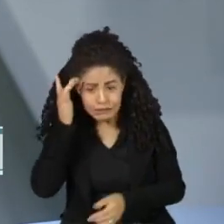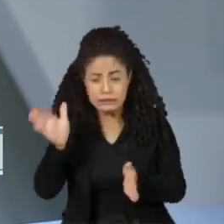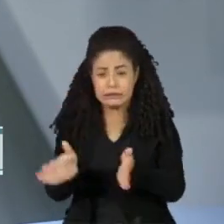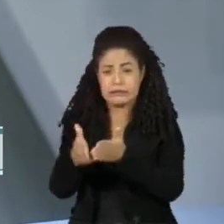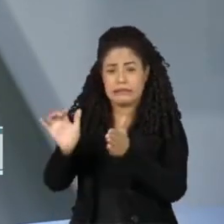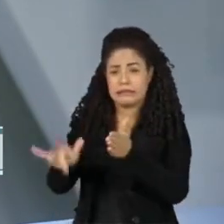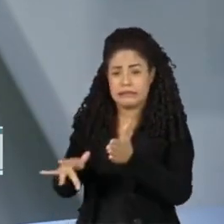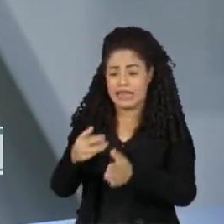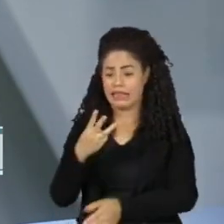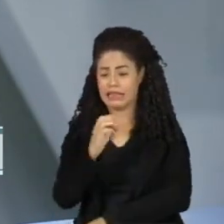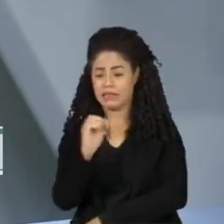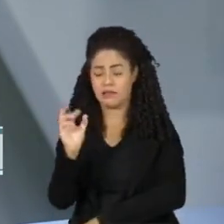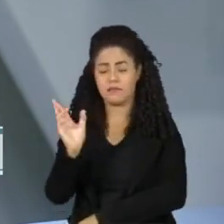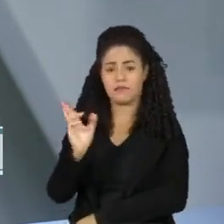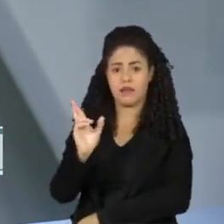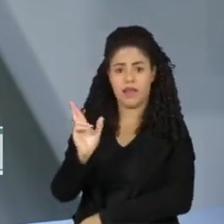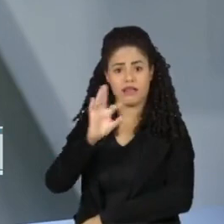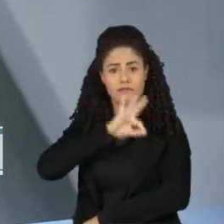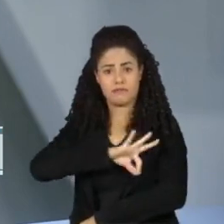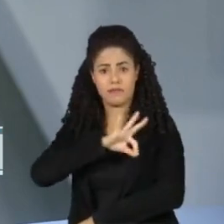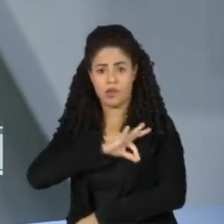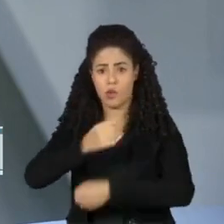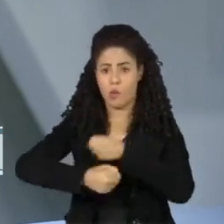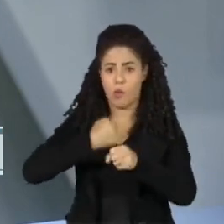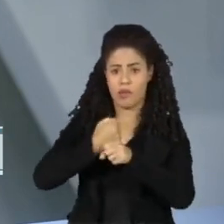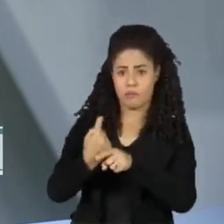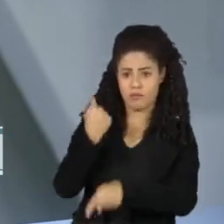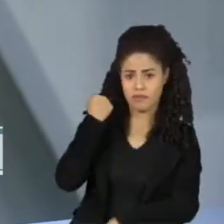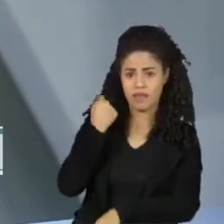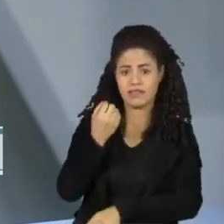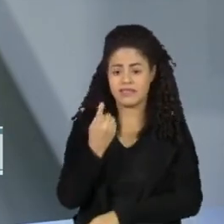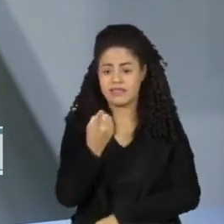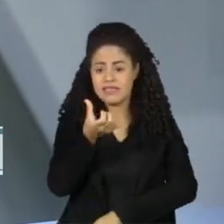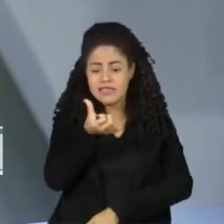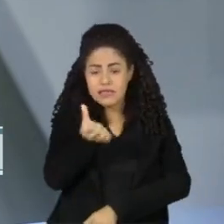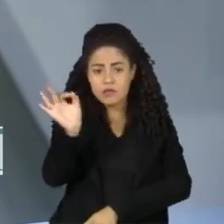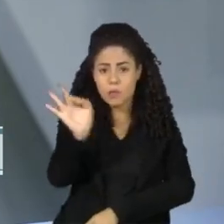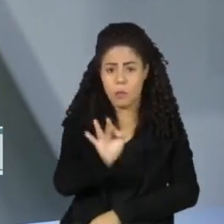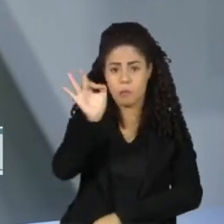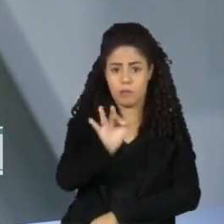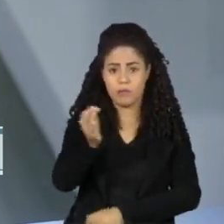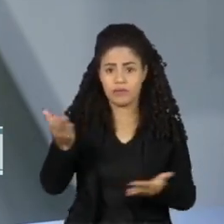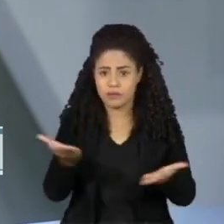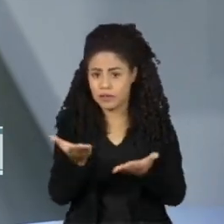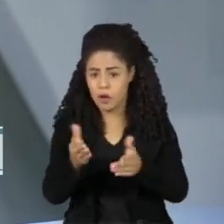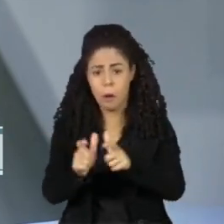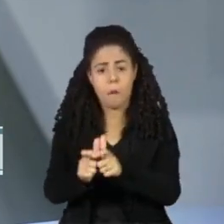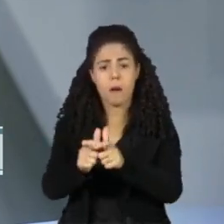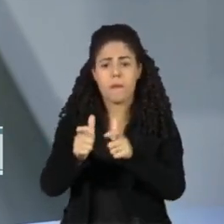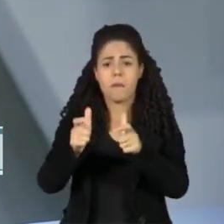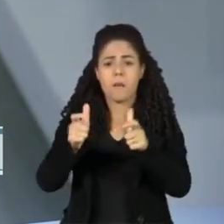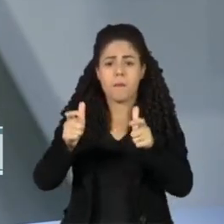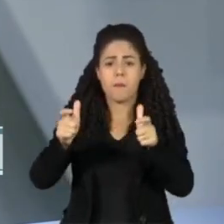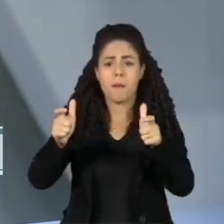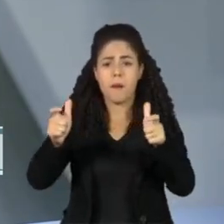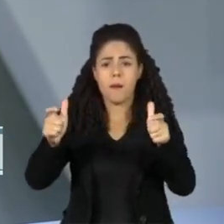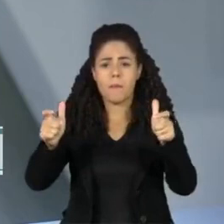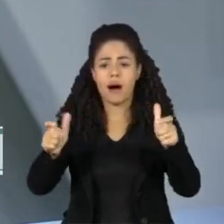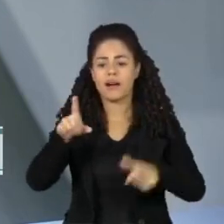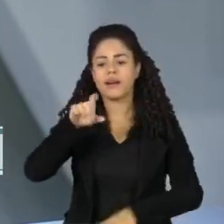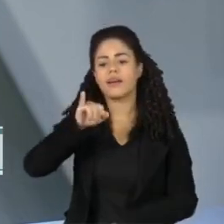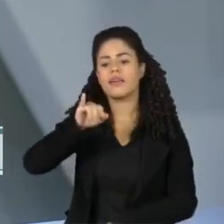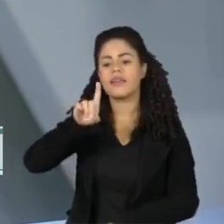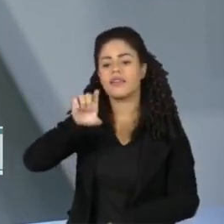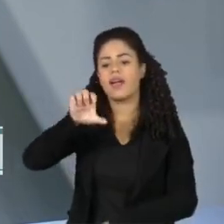inferior a 300 reais atingiu no ano passado quase 16%, o maior índice da pesquisa do IPEA, o